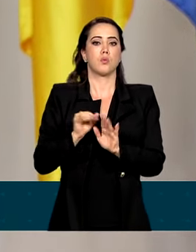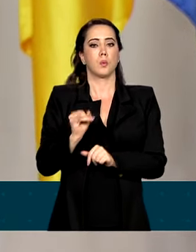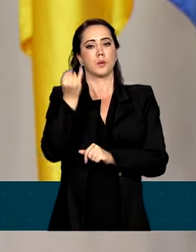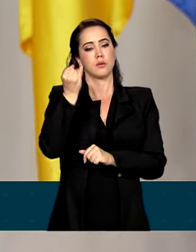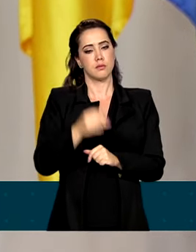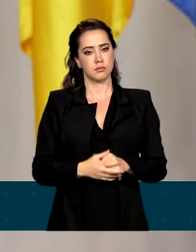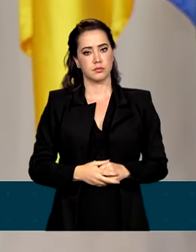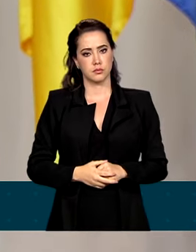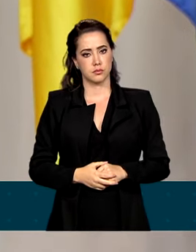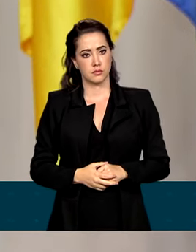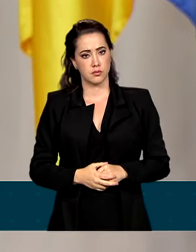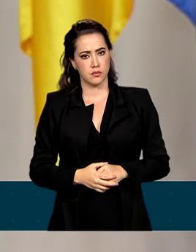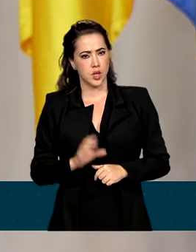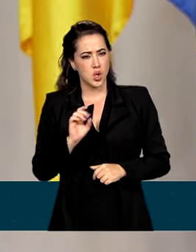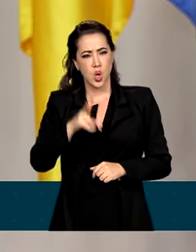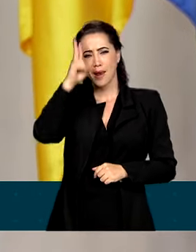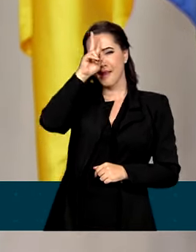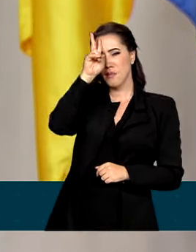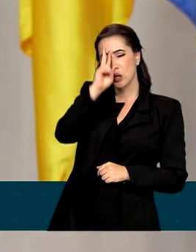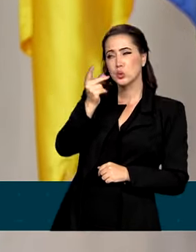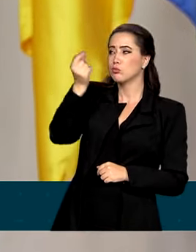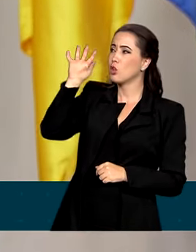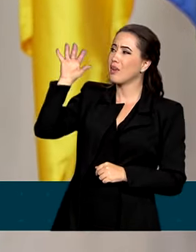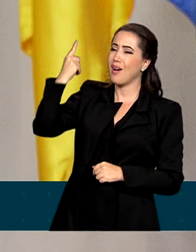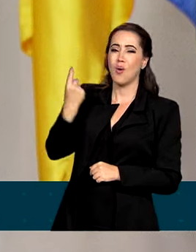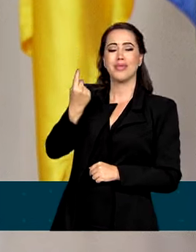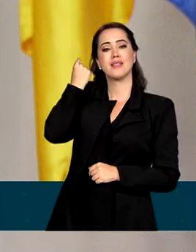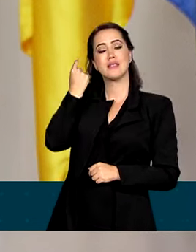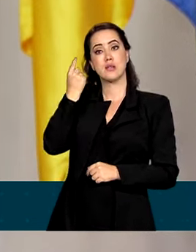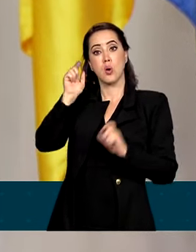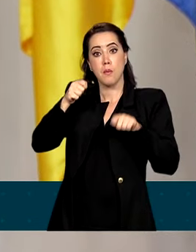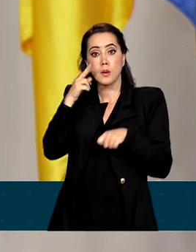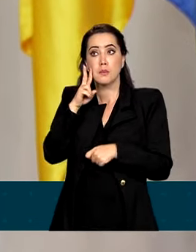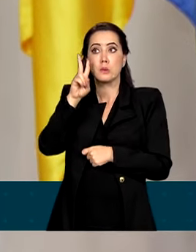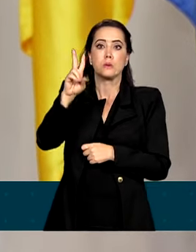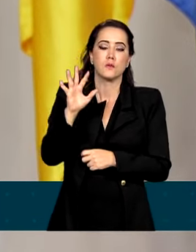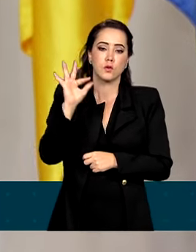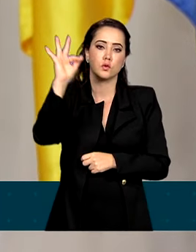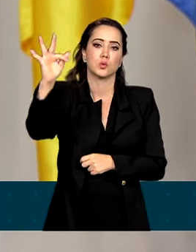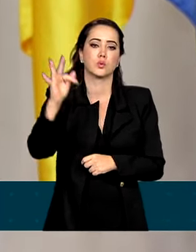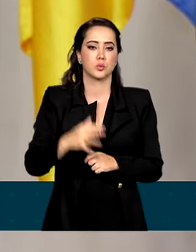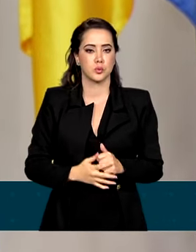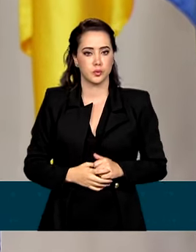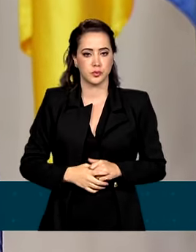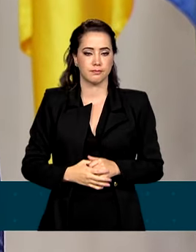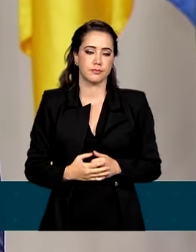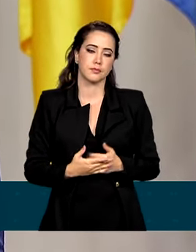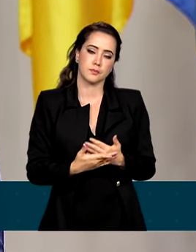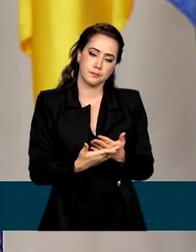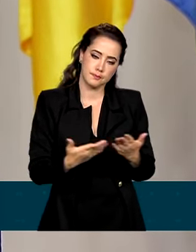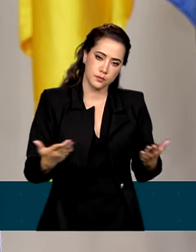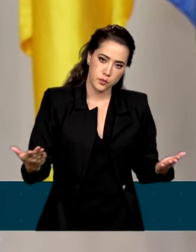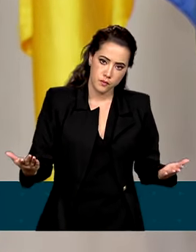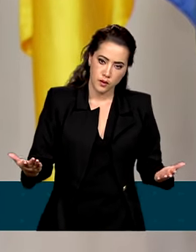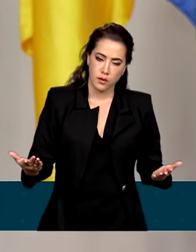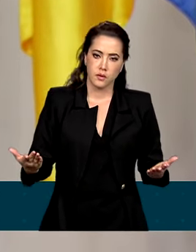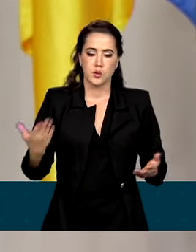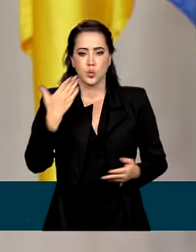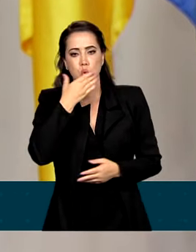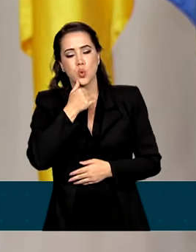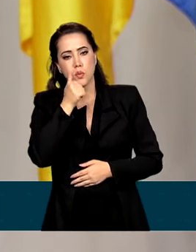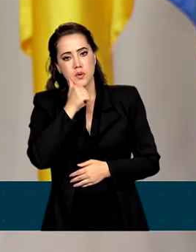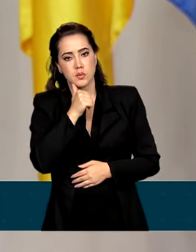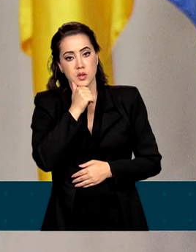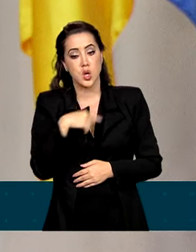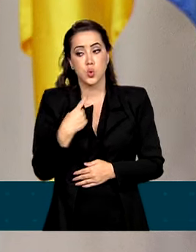É só pela devida memória do passado que podemos olhar verdadeiramente para o futuro. Senhoras e senhores, temos compromisso